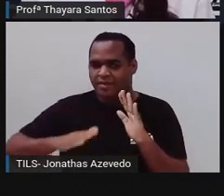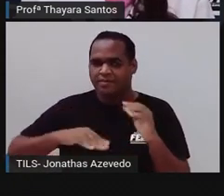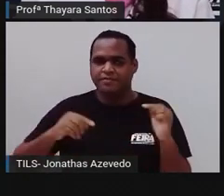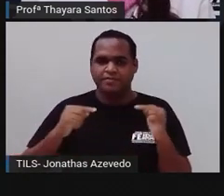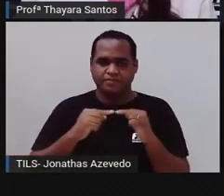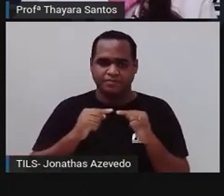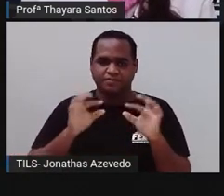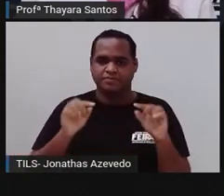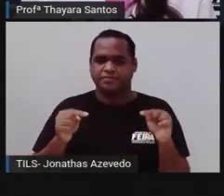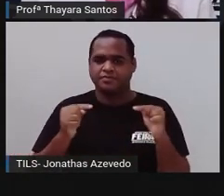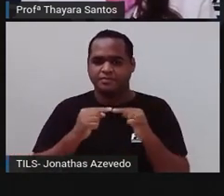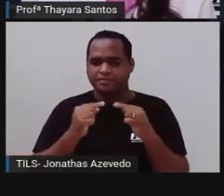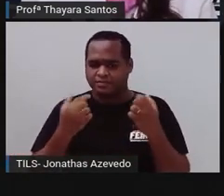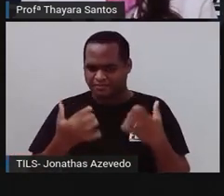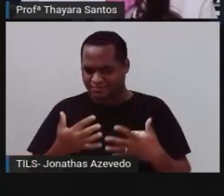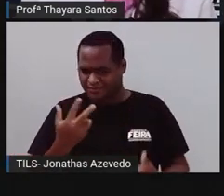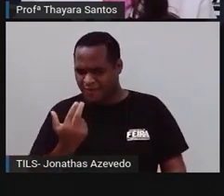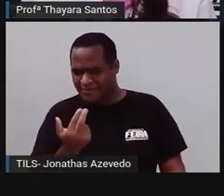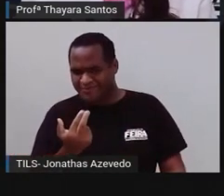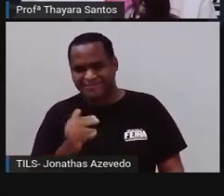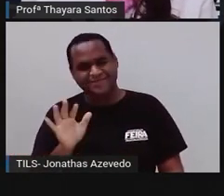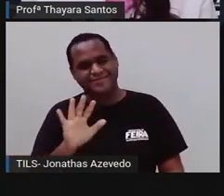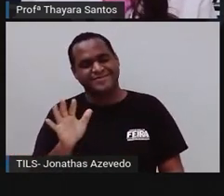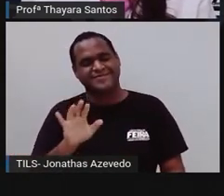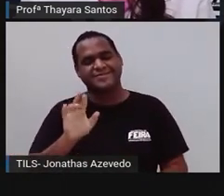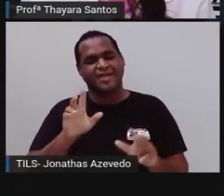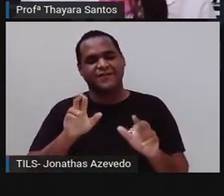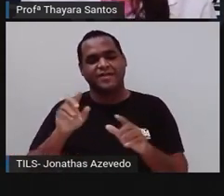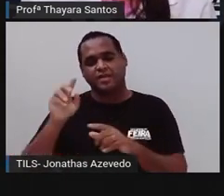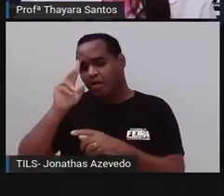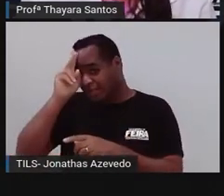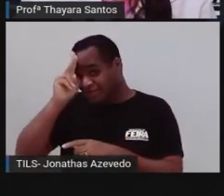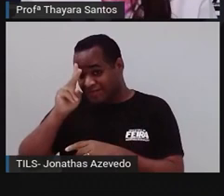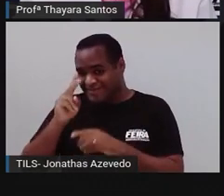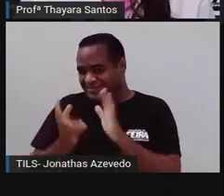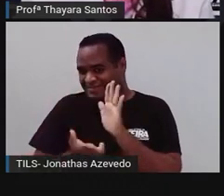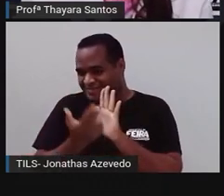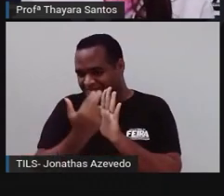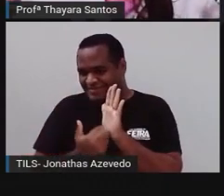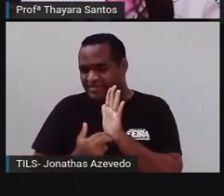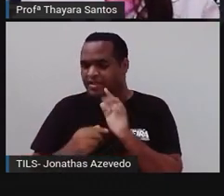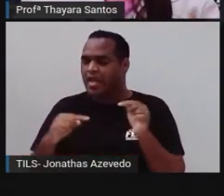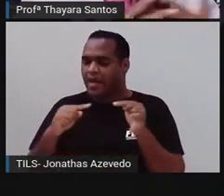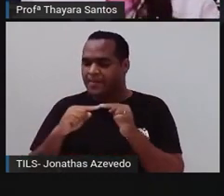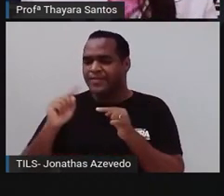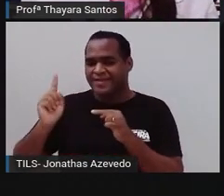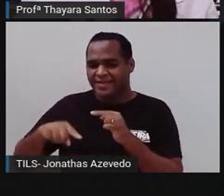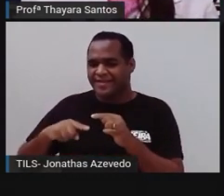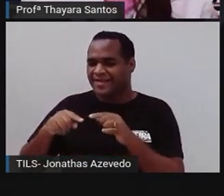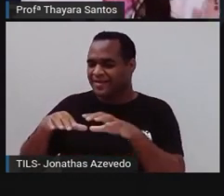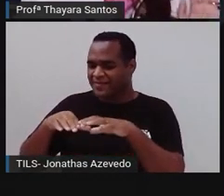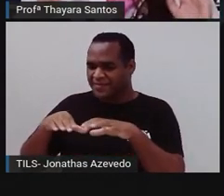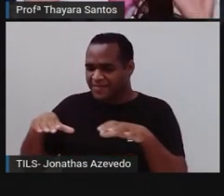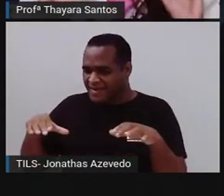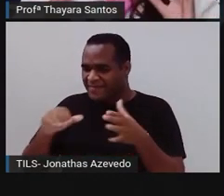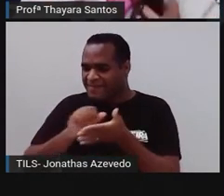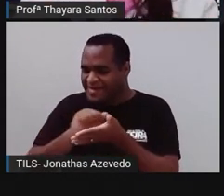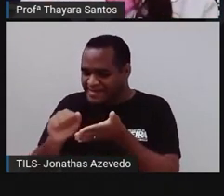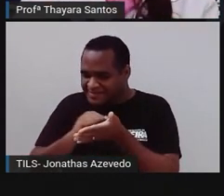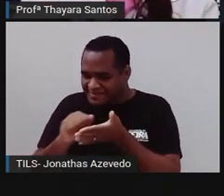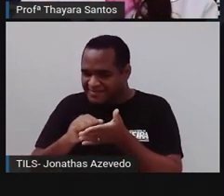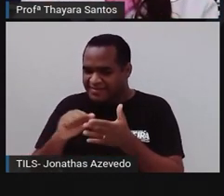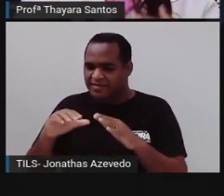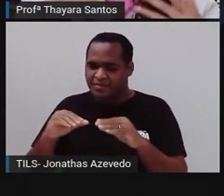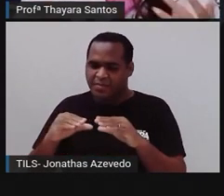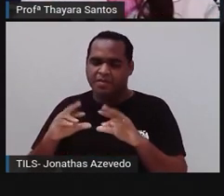gente está vendo? Na verdade, não. No caso lá da história do desenho animado, ele é uma esponja mesmo de prato que caiu no mar. Mas as